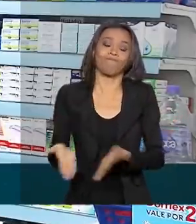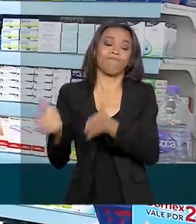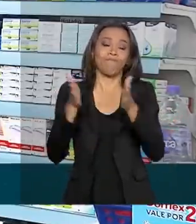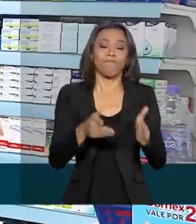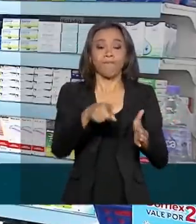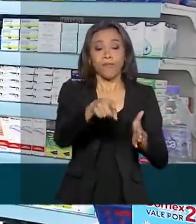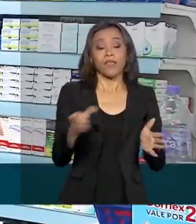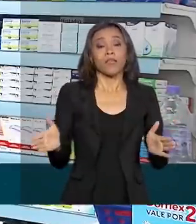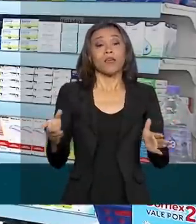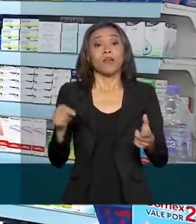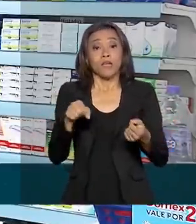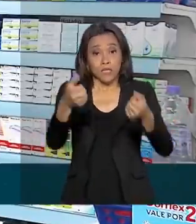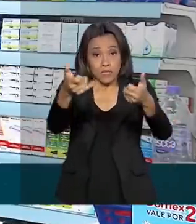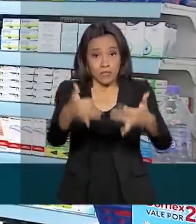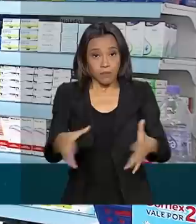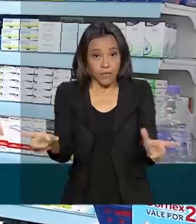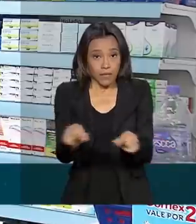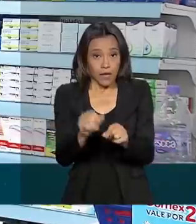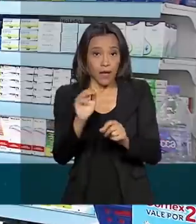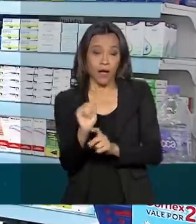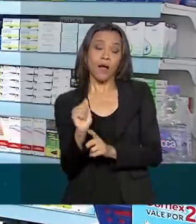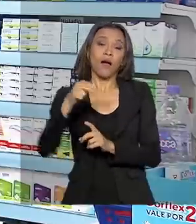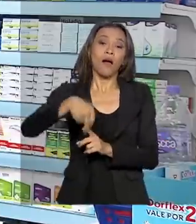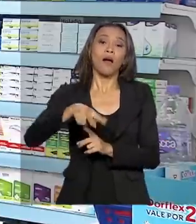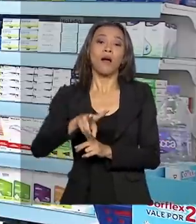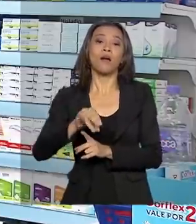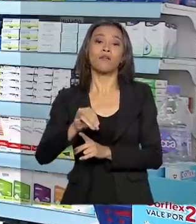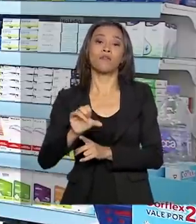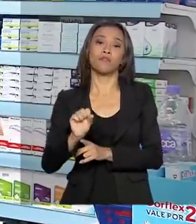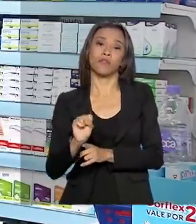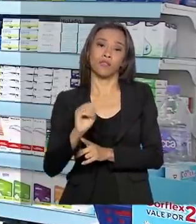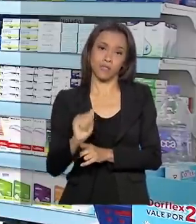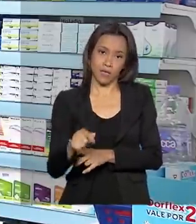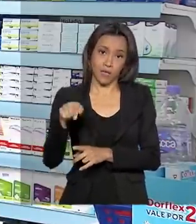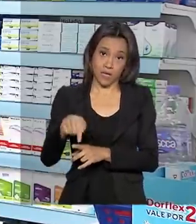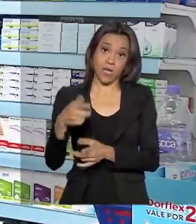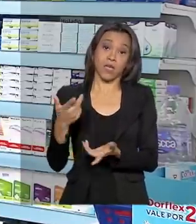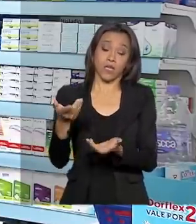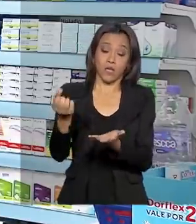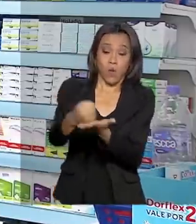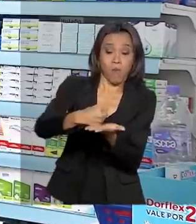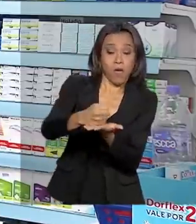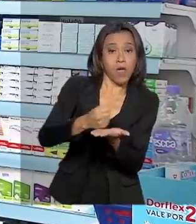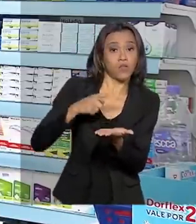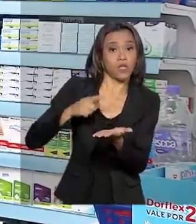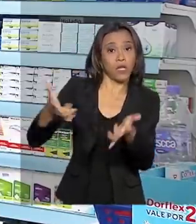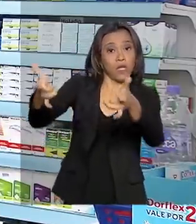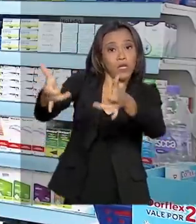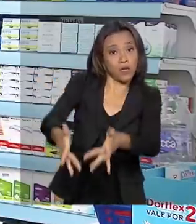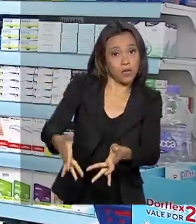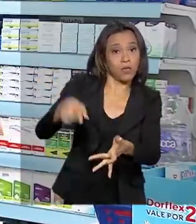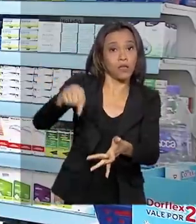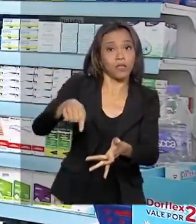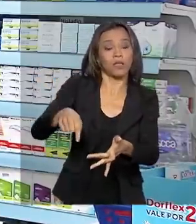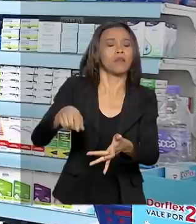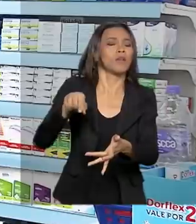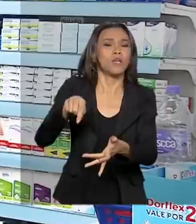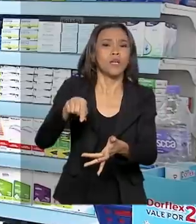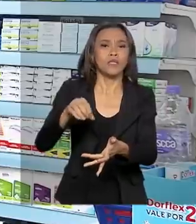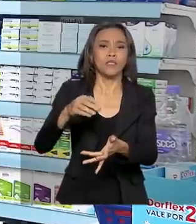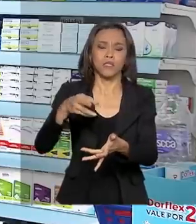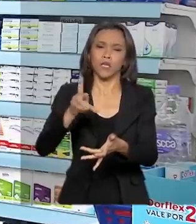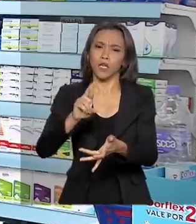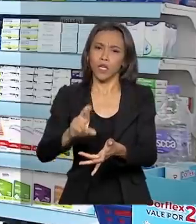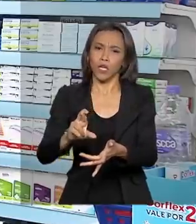de Vigilância Sanitária, remédios à base de cloridrato de ranitidina, indicados normalmente para tratamento de úlceras gástricas,